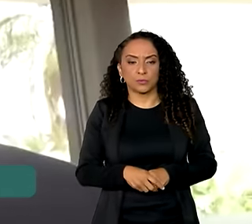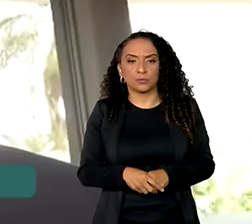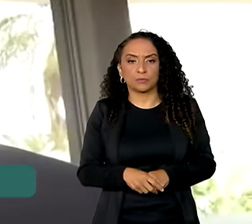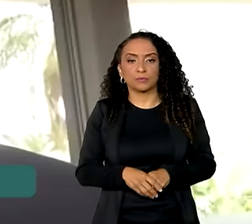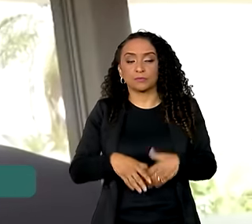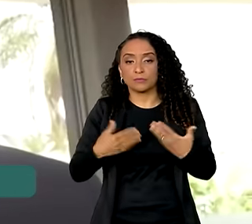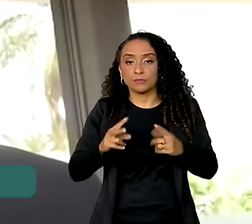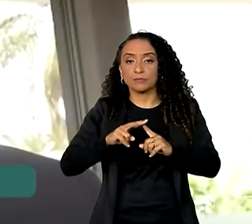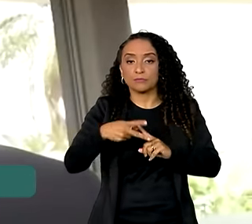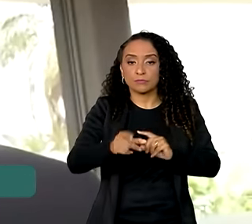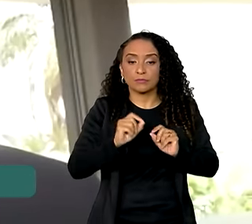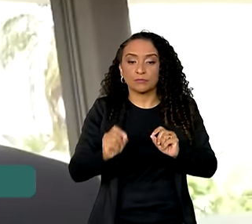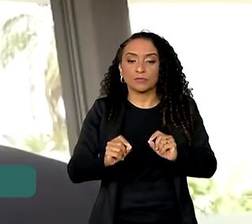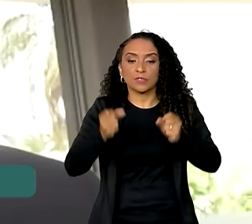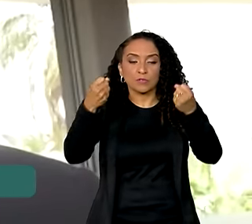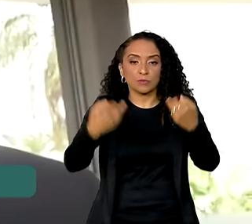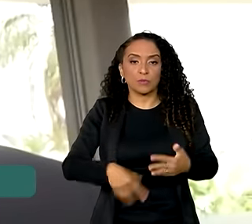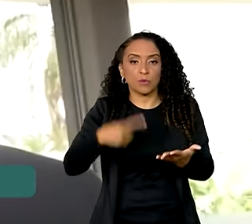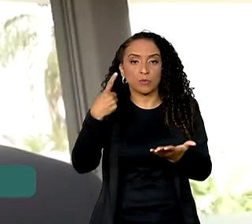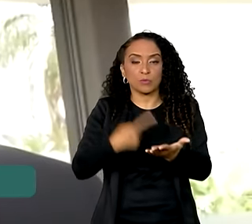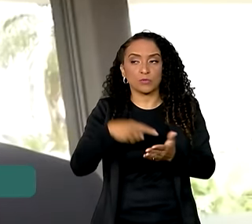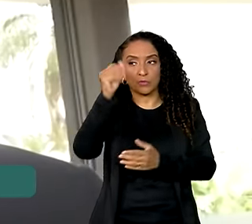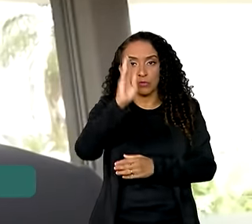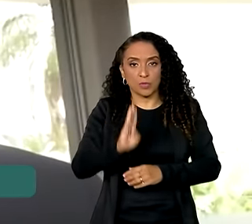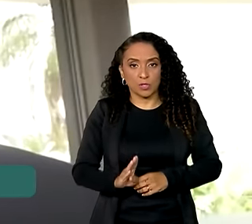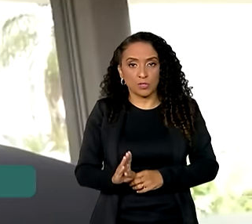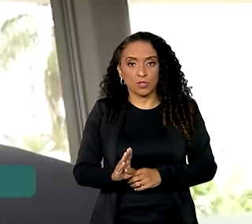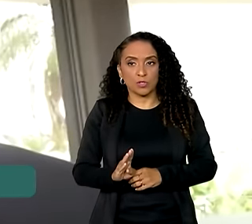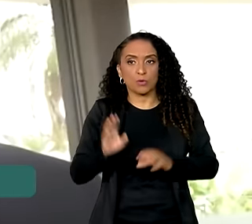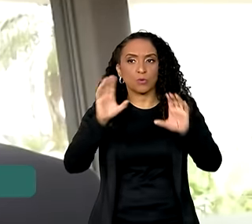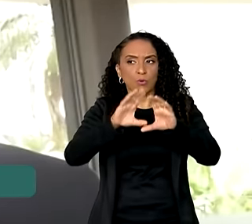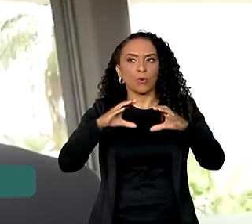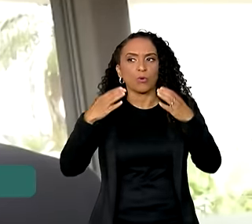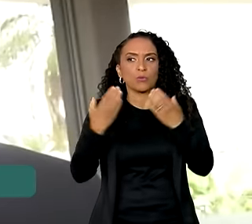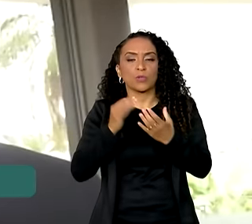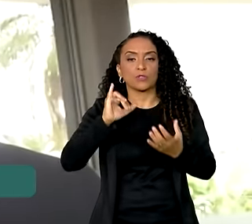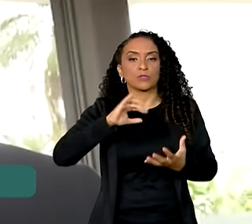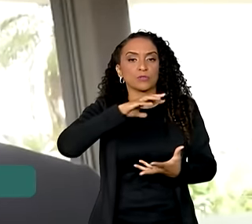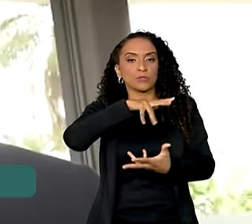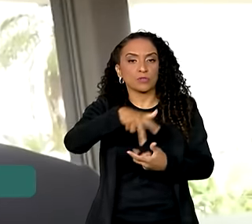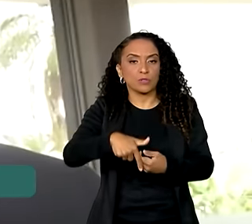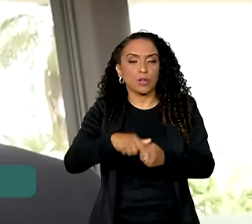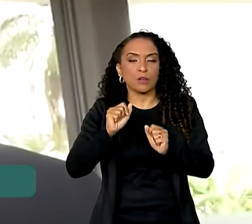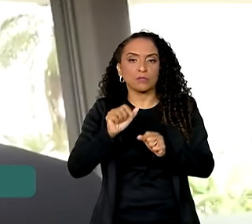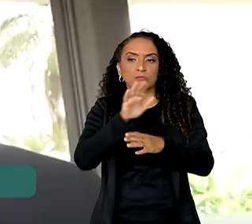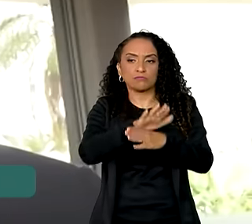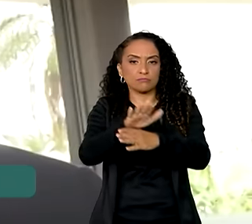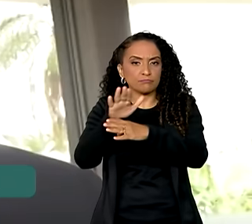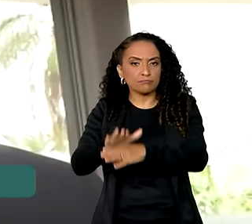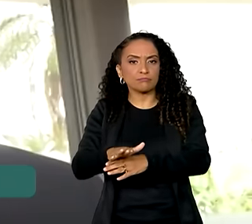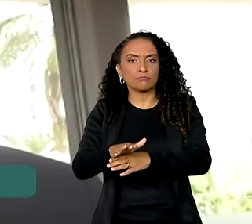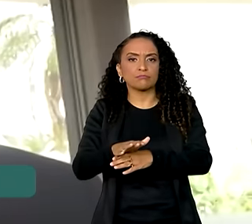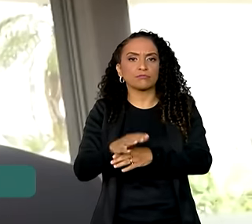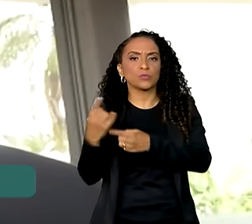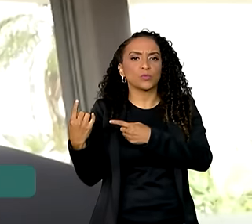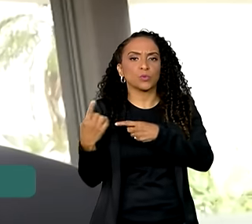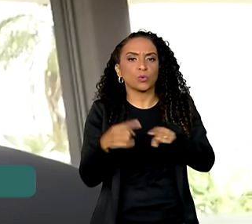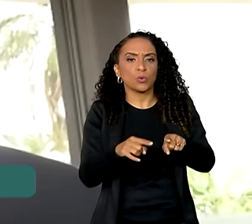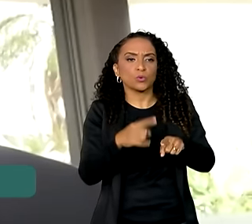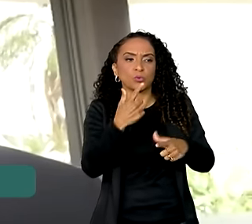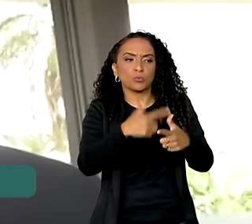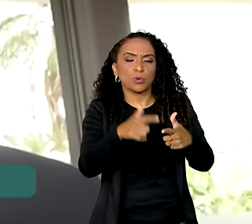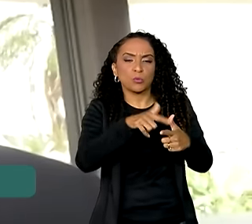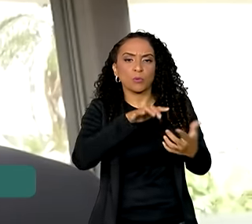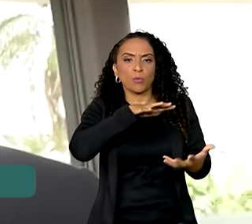Por consequente, reforçamos o compromisso do Brasil com a comunidade internacional de colaborar no combate aos